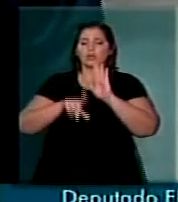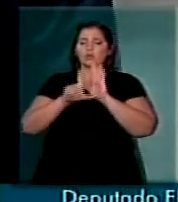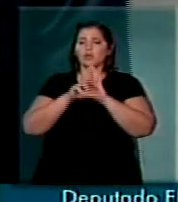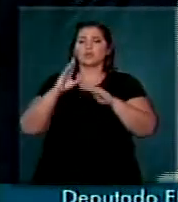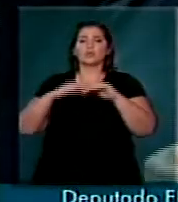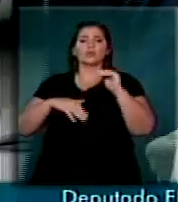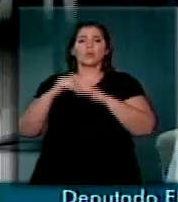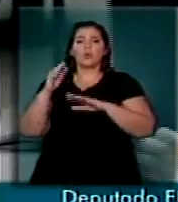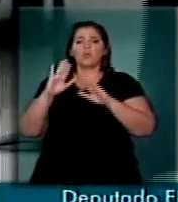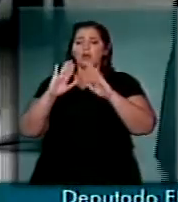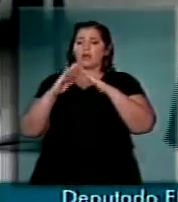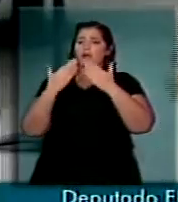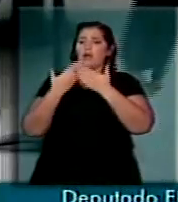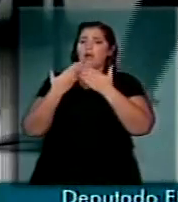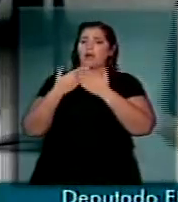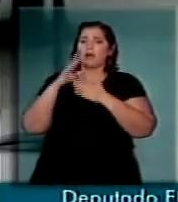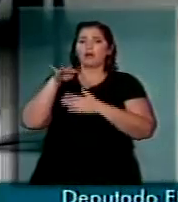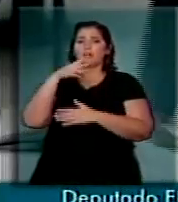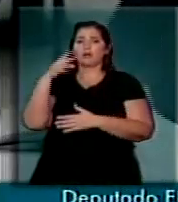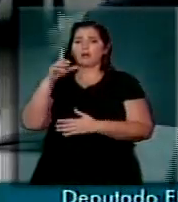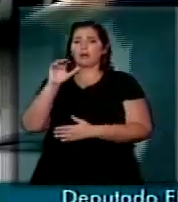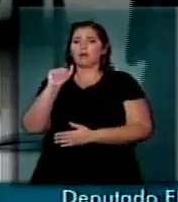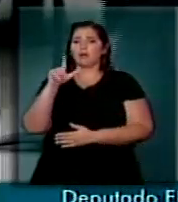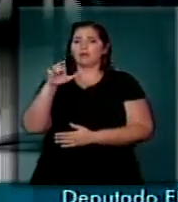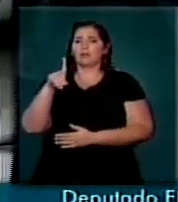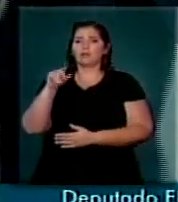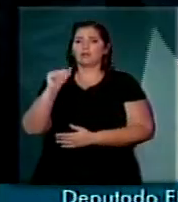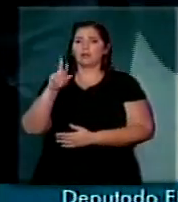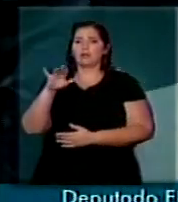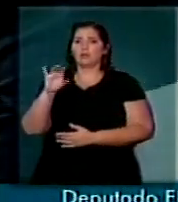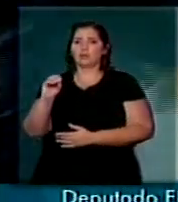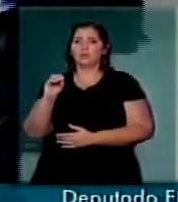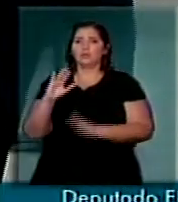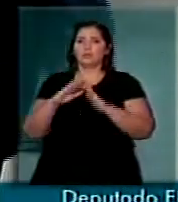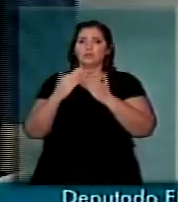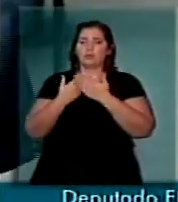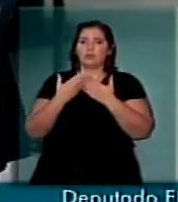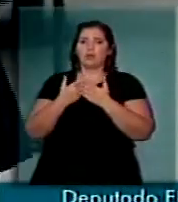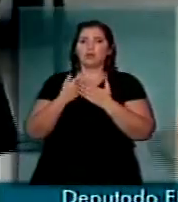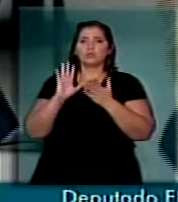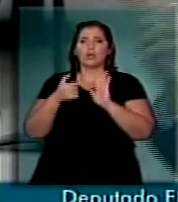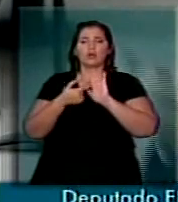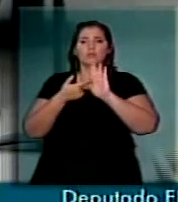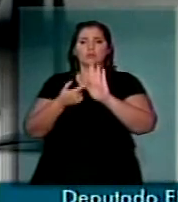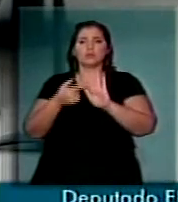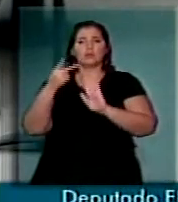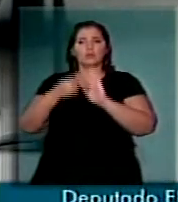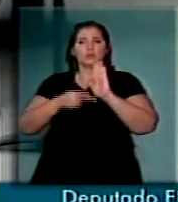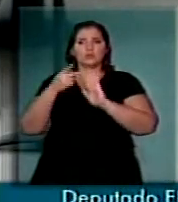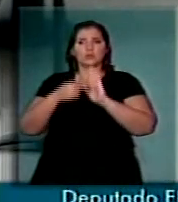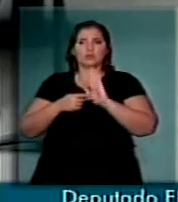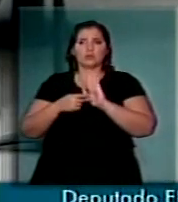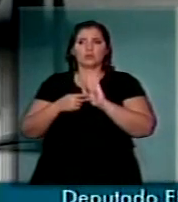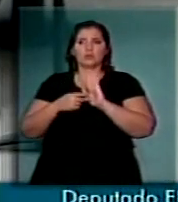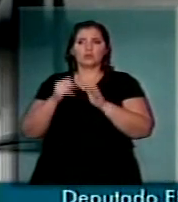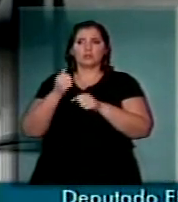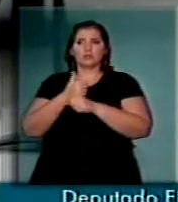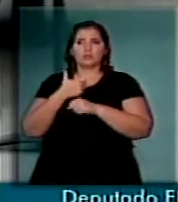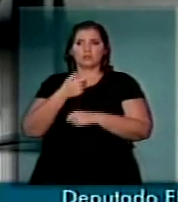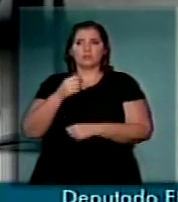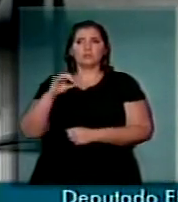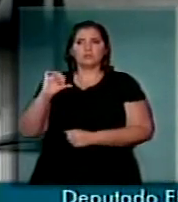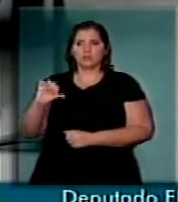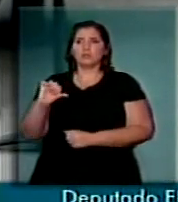escolar. Eu apresentei, senhor presidente, o projeto de lei 4987-09 que fixa o início do ano coletivo